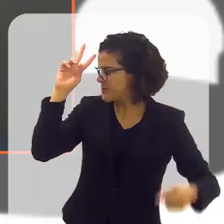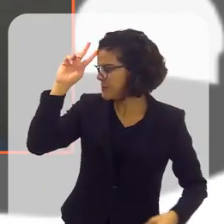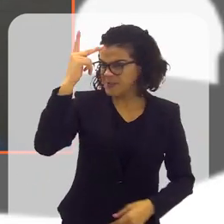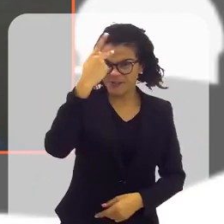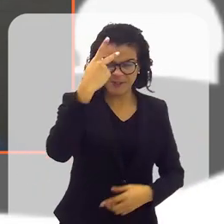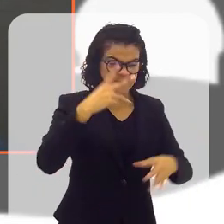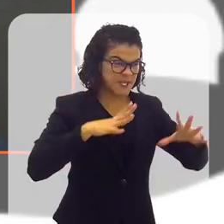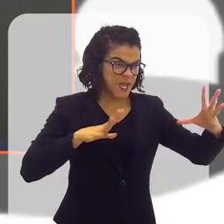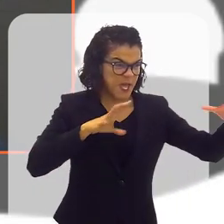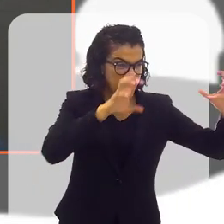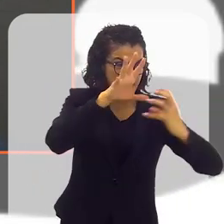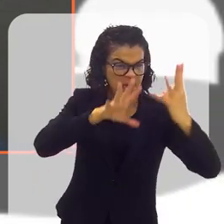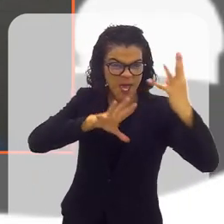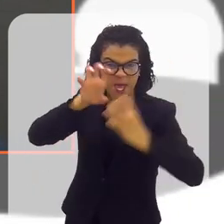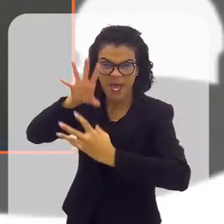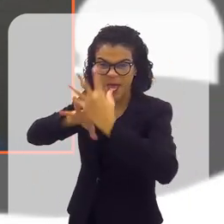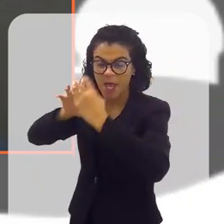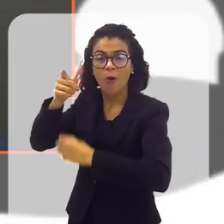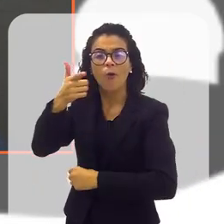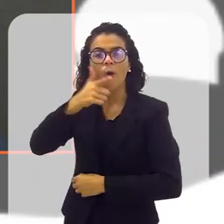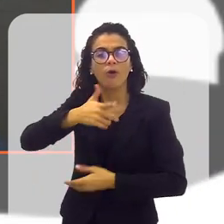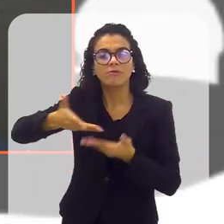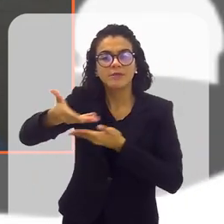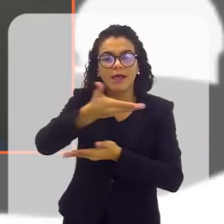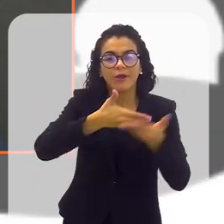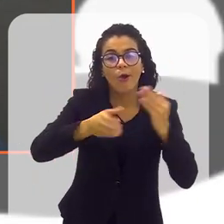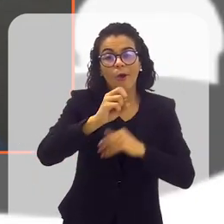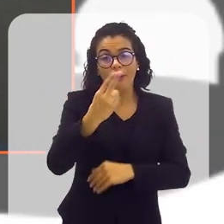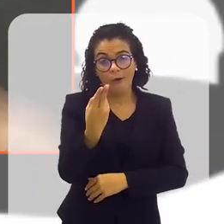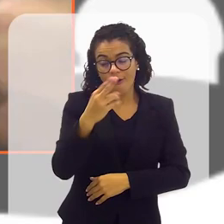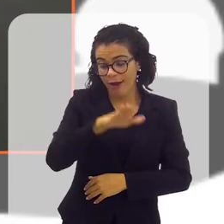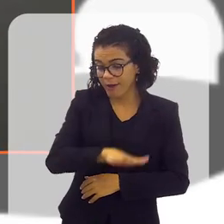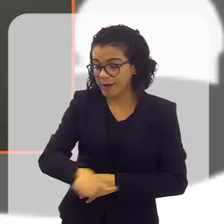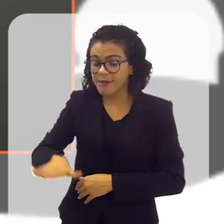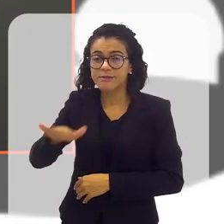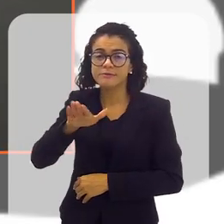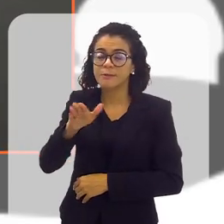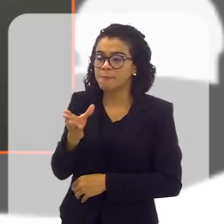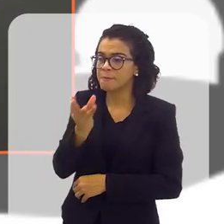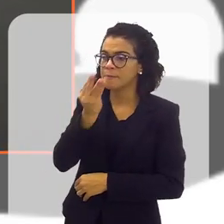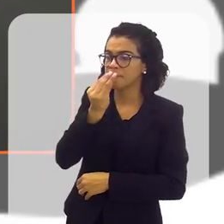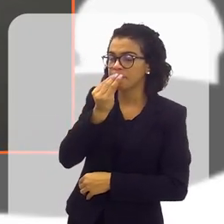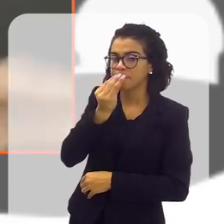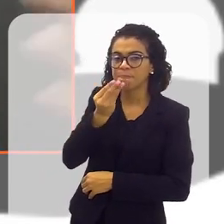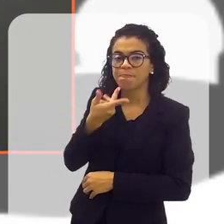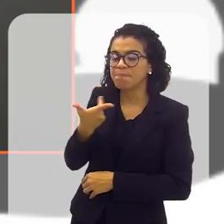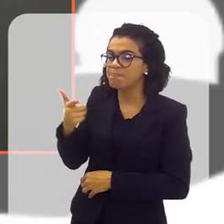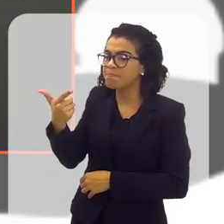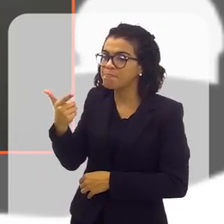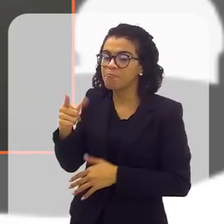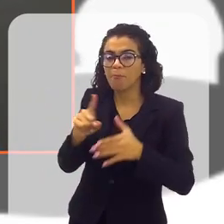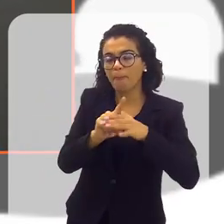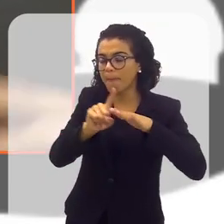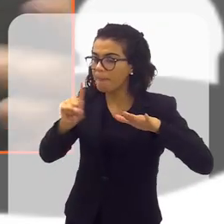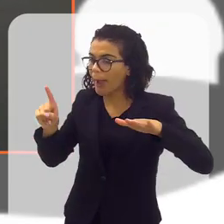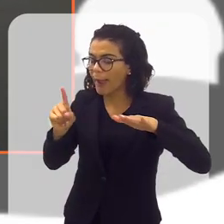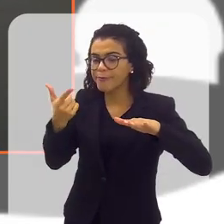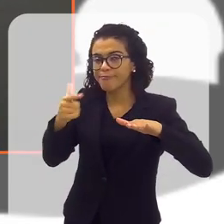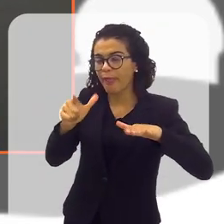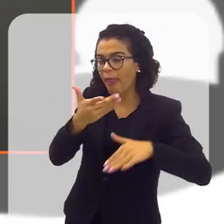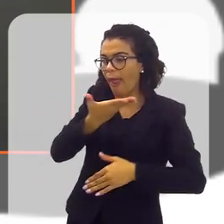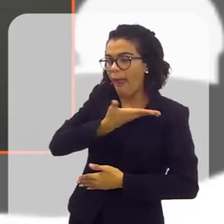agressiva, que briga com todo mundo, que não consegue se relacionar, ou aquela criança que mudesse, não tem amigos,